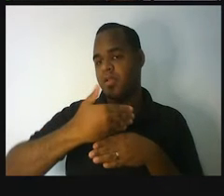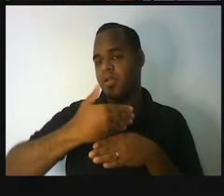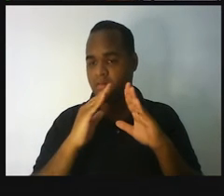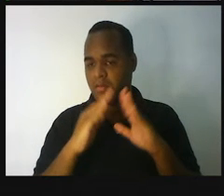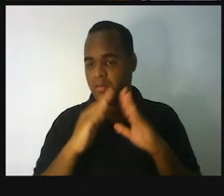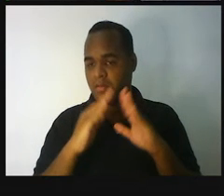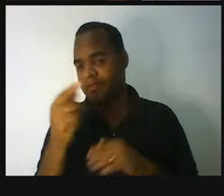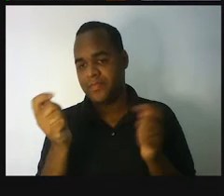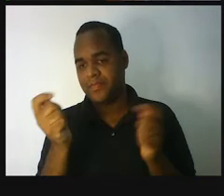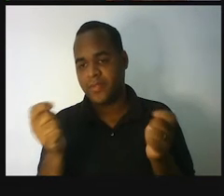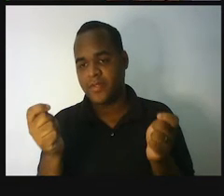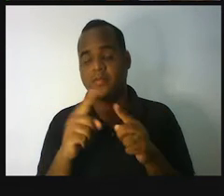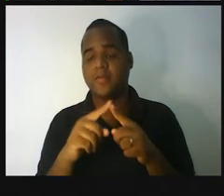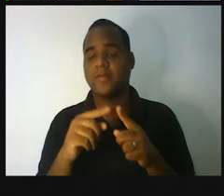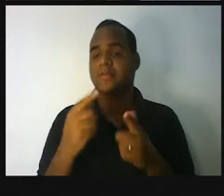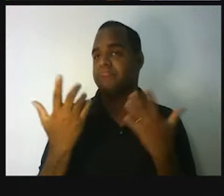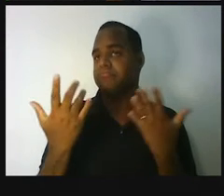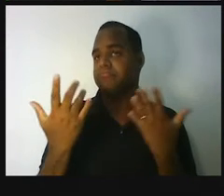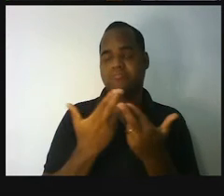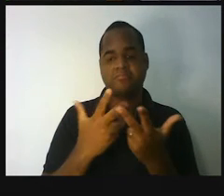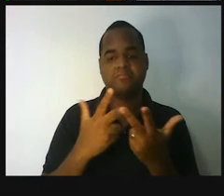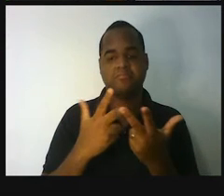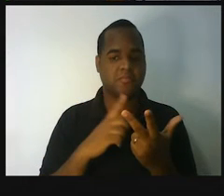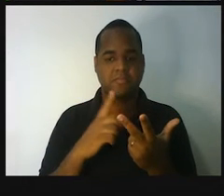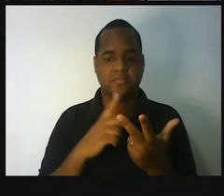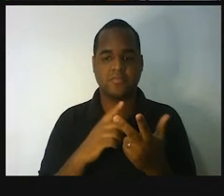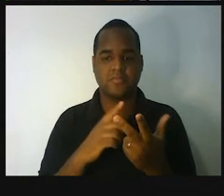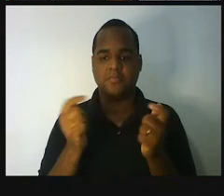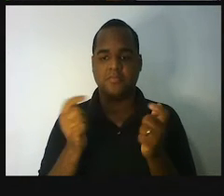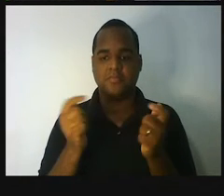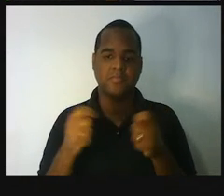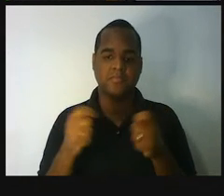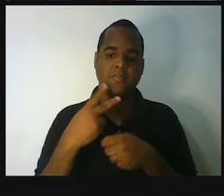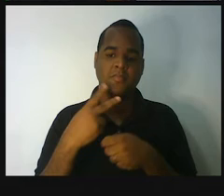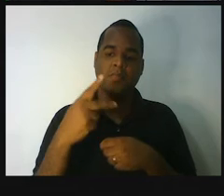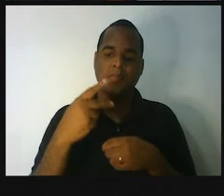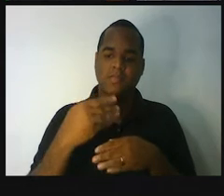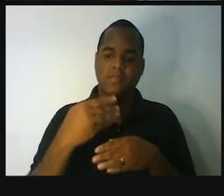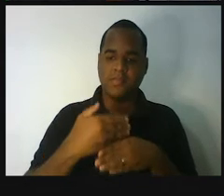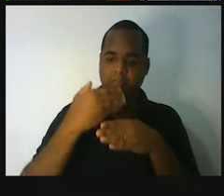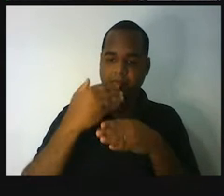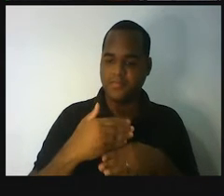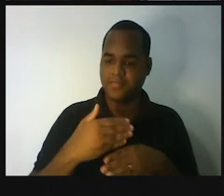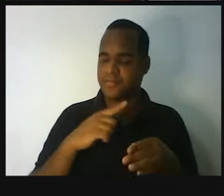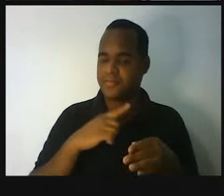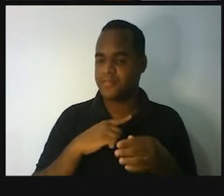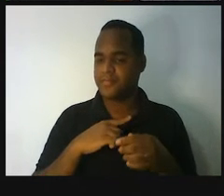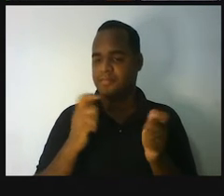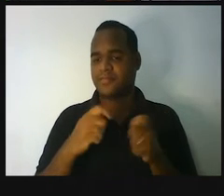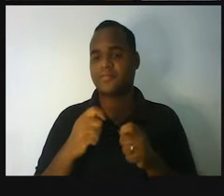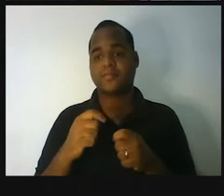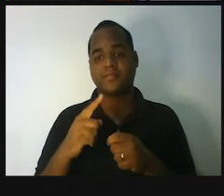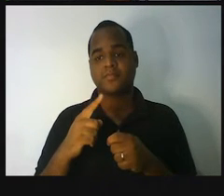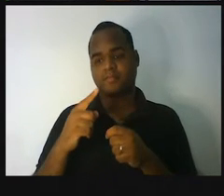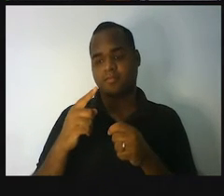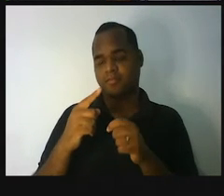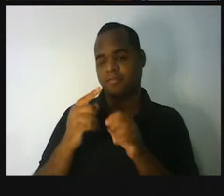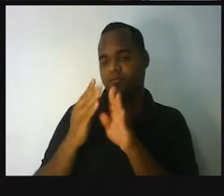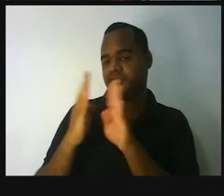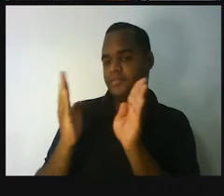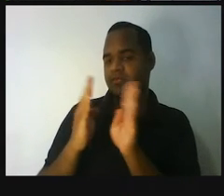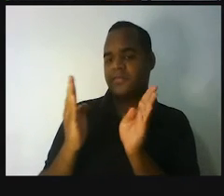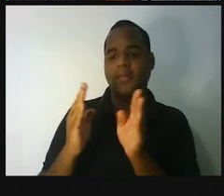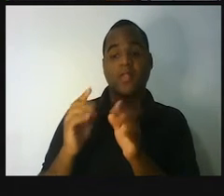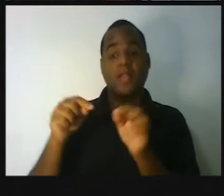o comprimento, né? Da porta da sua casa, da janela, enfim. Então, aqui no Brasil,